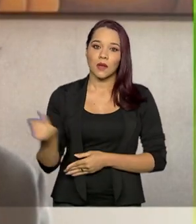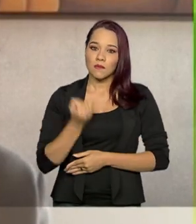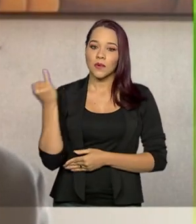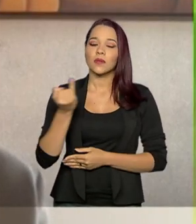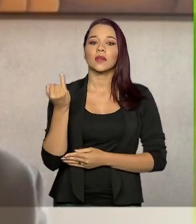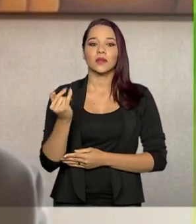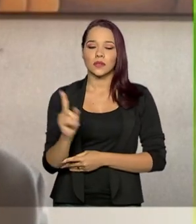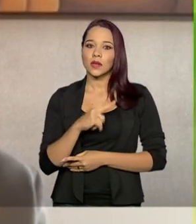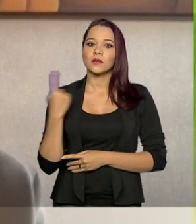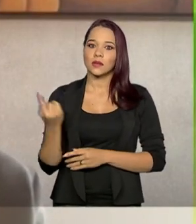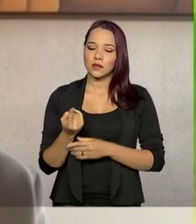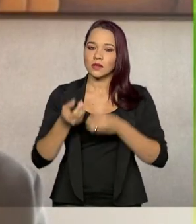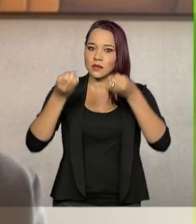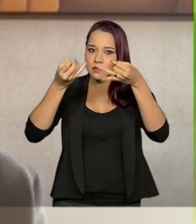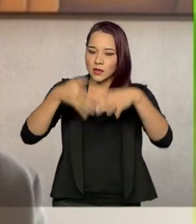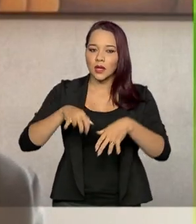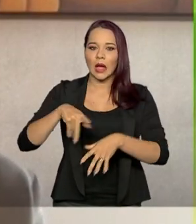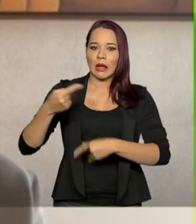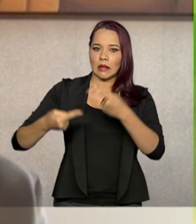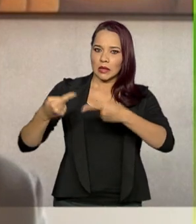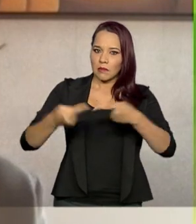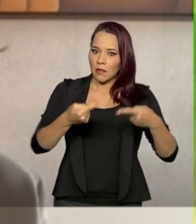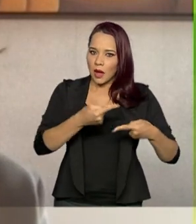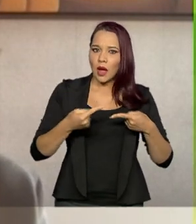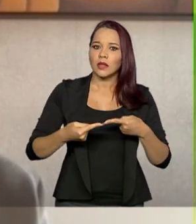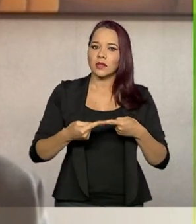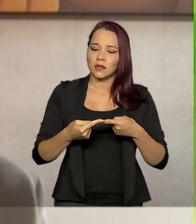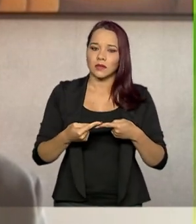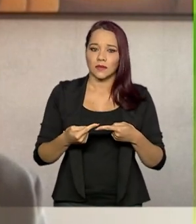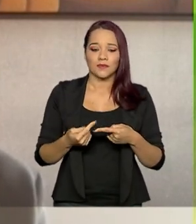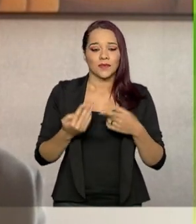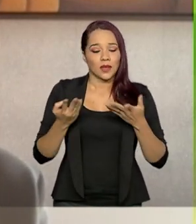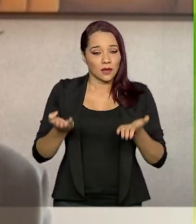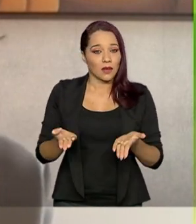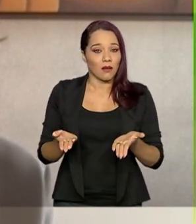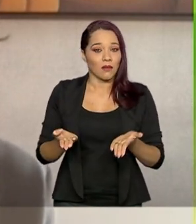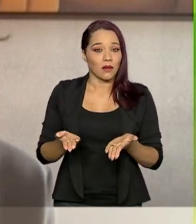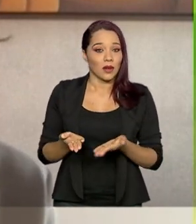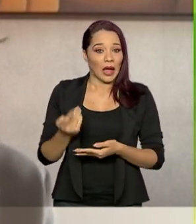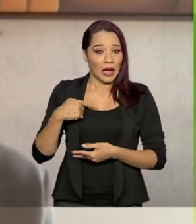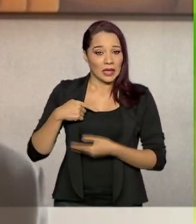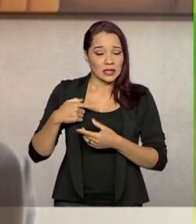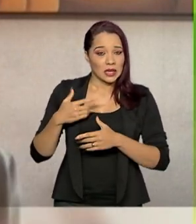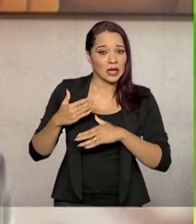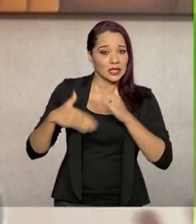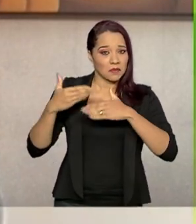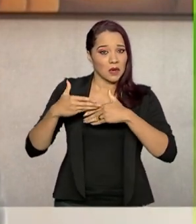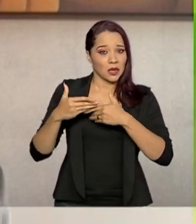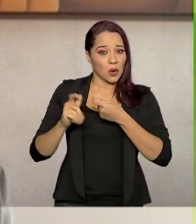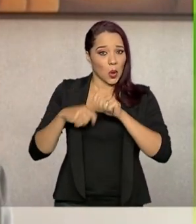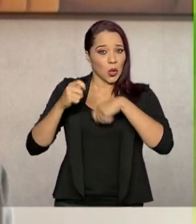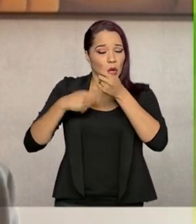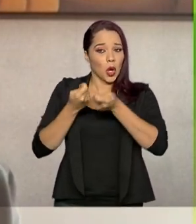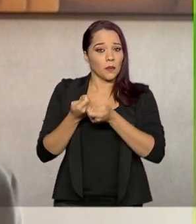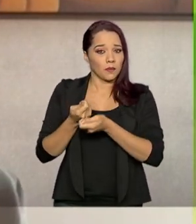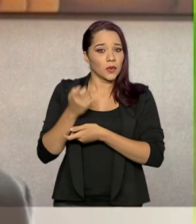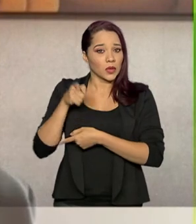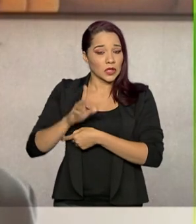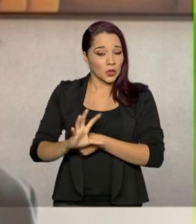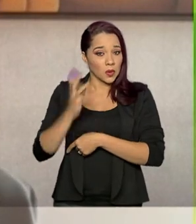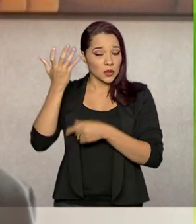que a gente coloque esse debate onde ele deve estar. Então, esse crescimento econômico à luz da situação